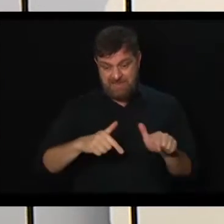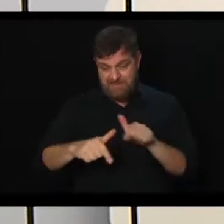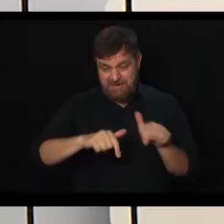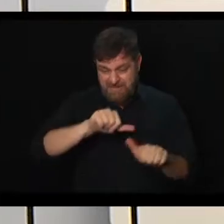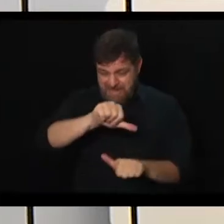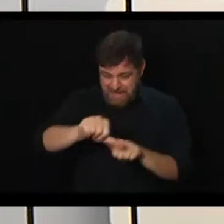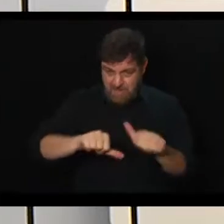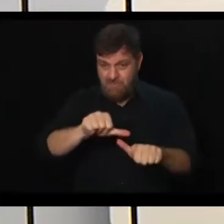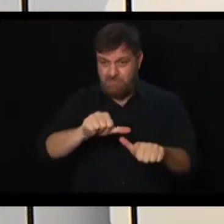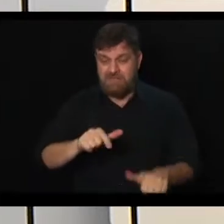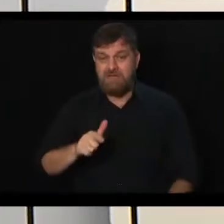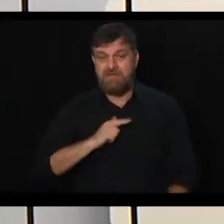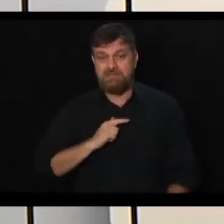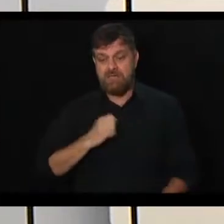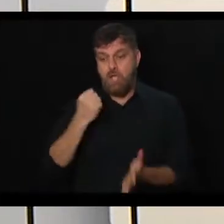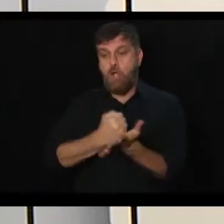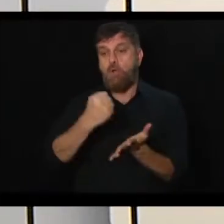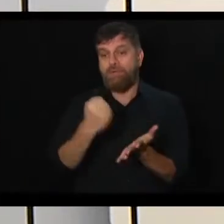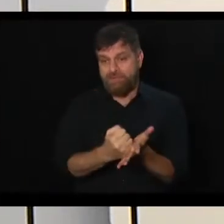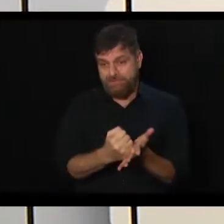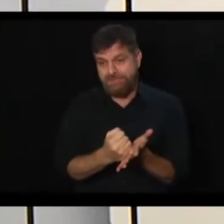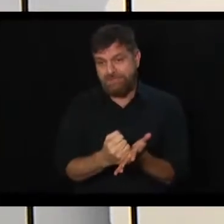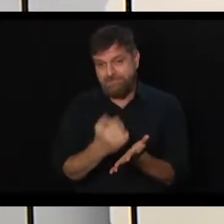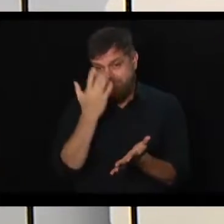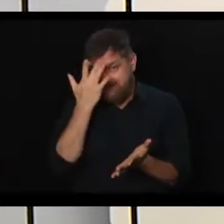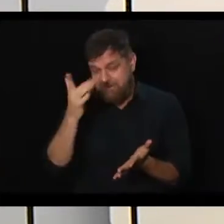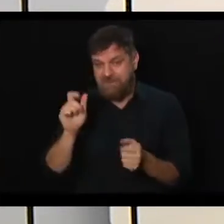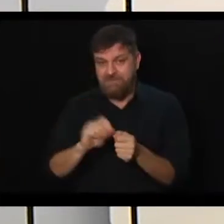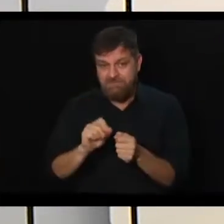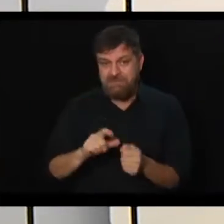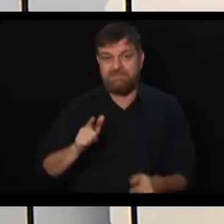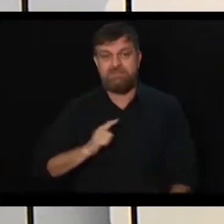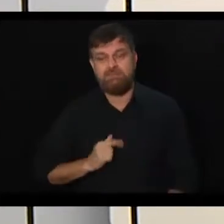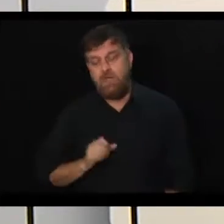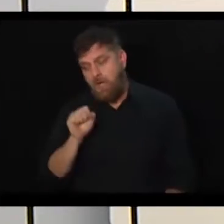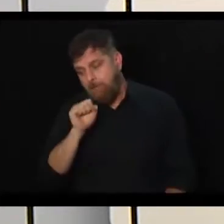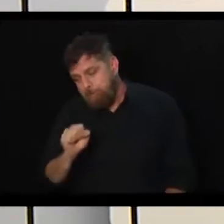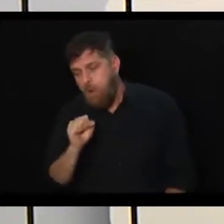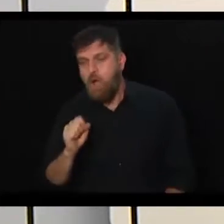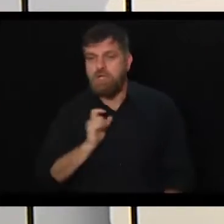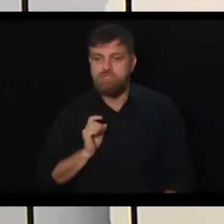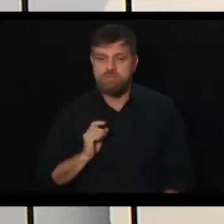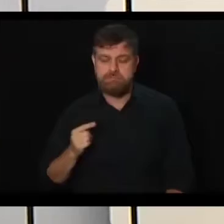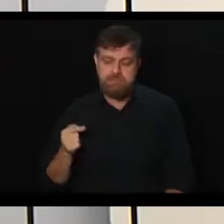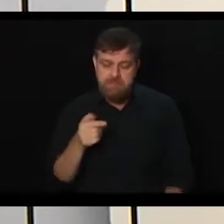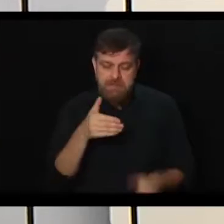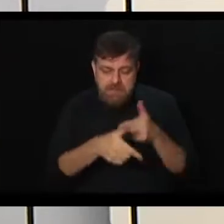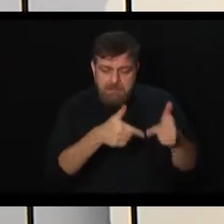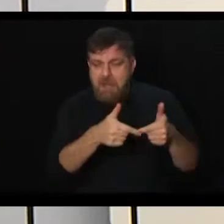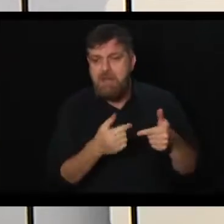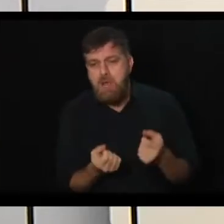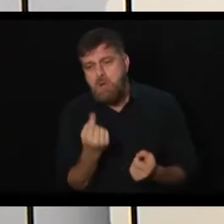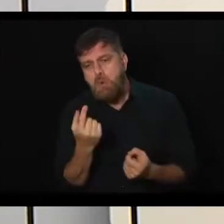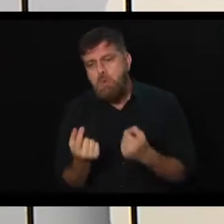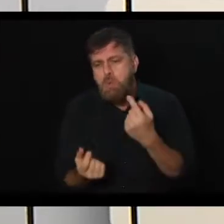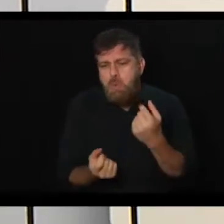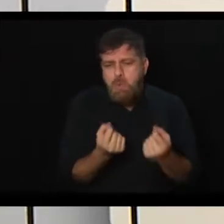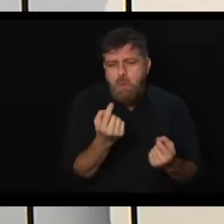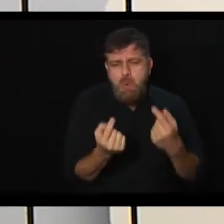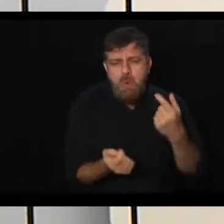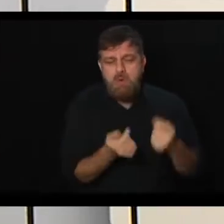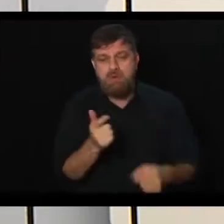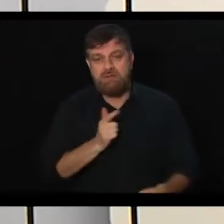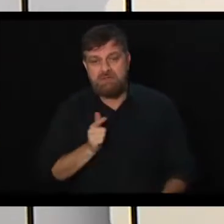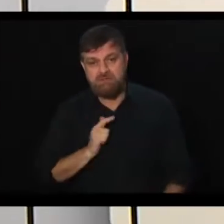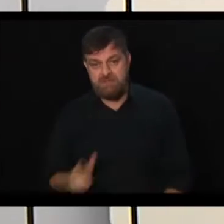flexibilizar a contratação, gerou aí uma série do trabalho intermitente. Ou seja, o processo que a gente está vendo no país é que